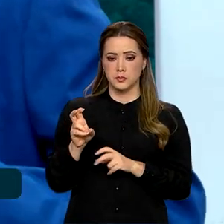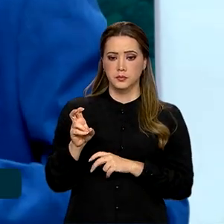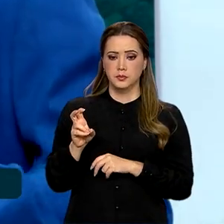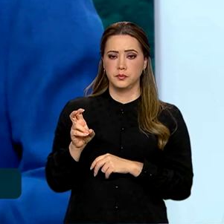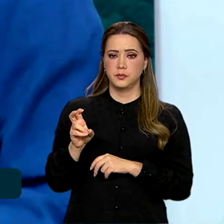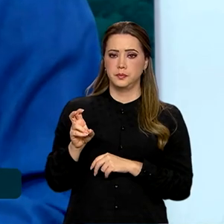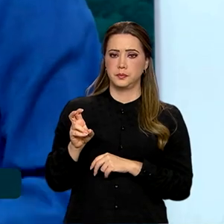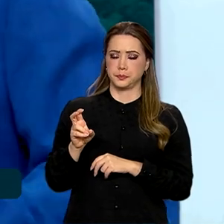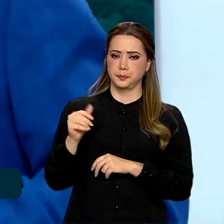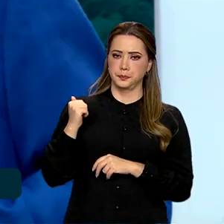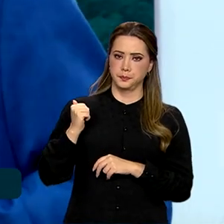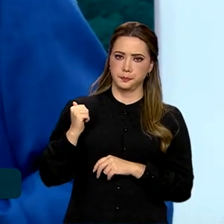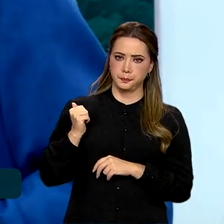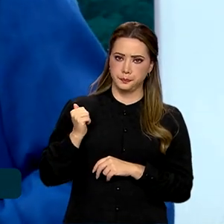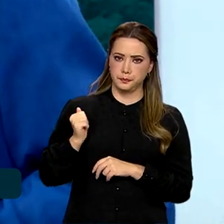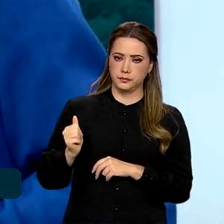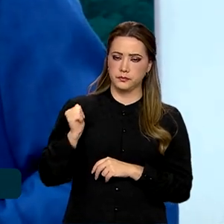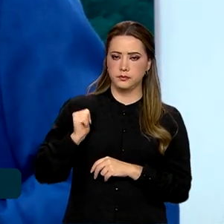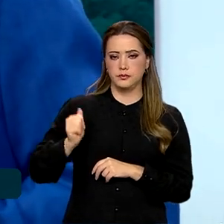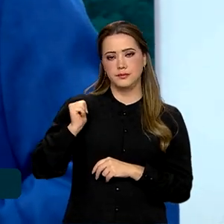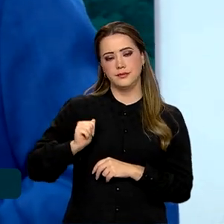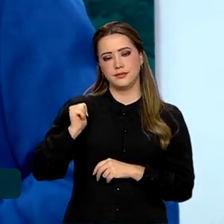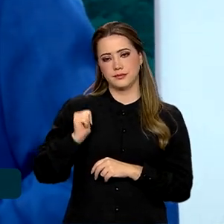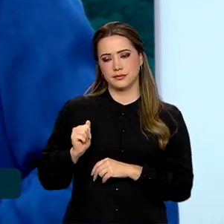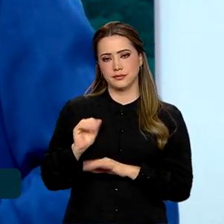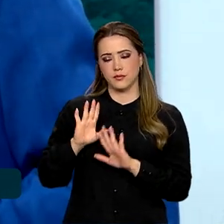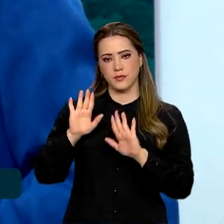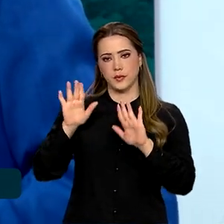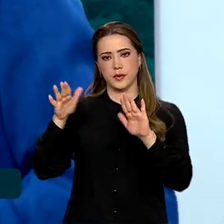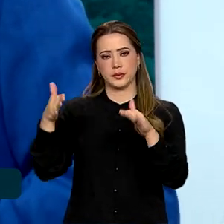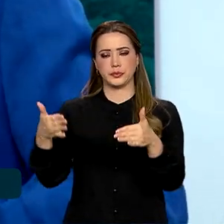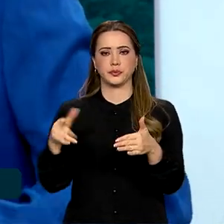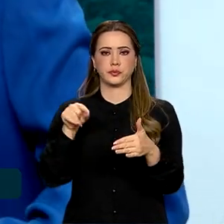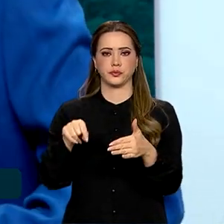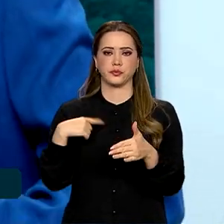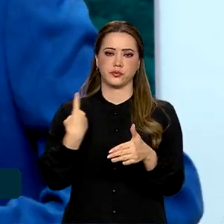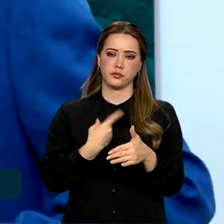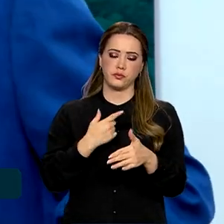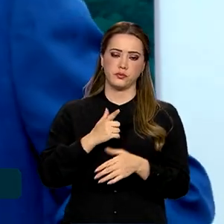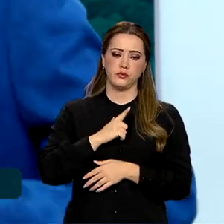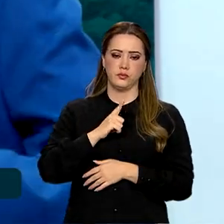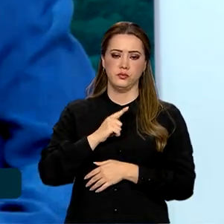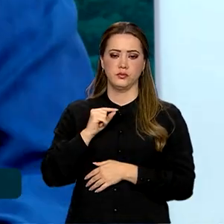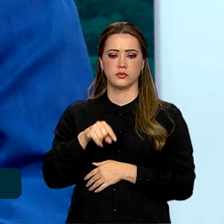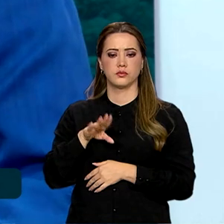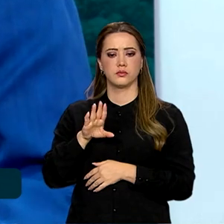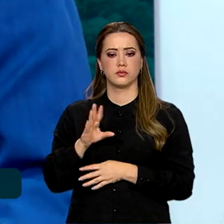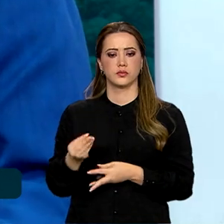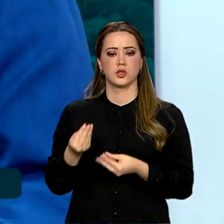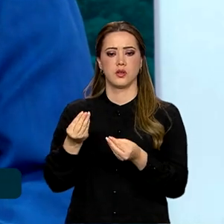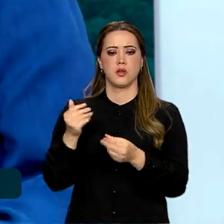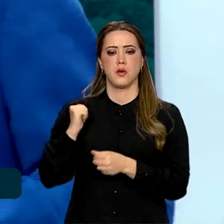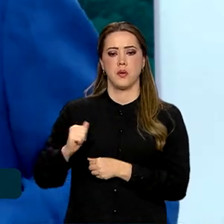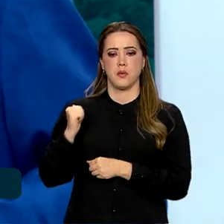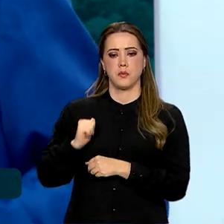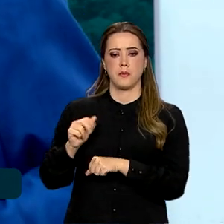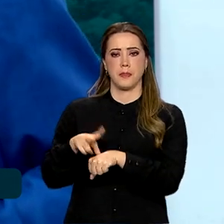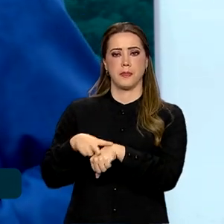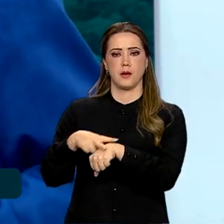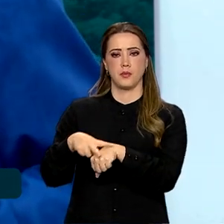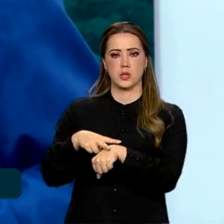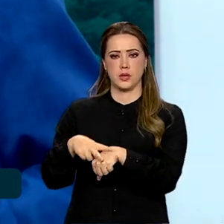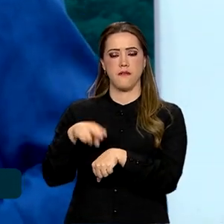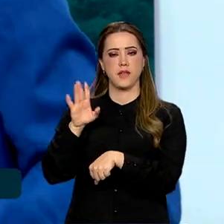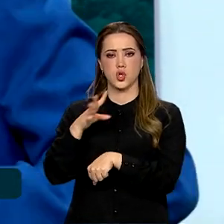Amazônia, aqui voltado para que a gente tenha a Bolsa Verde, como já